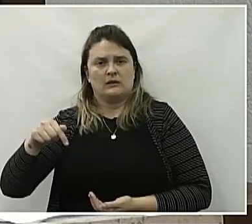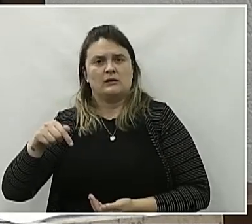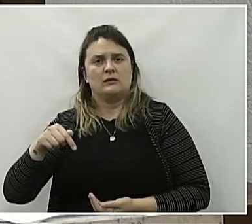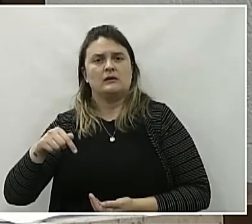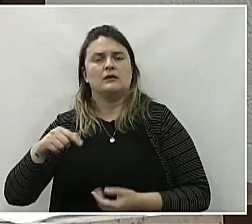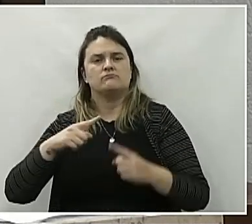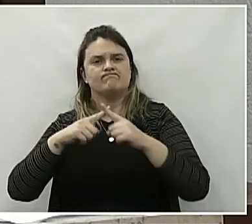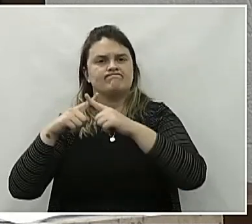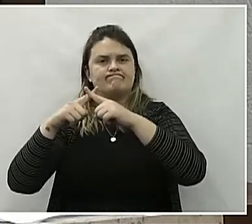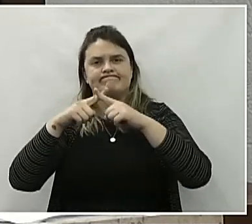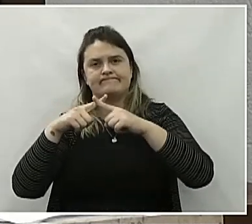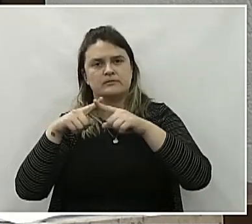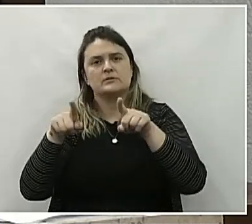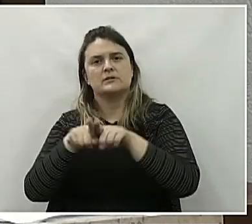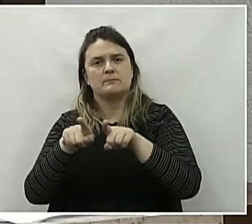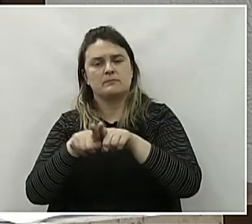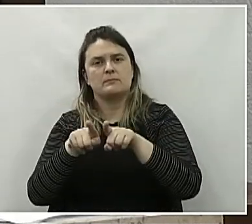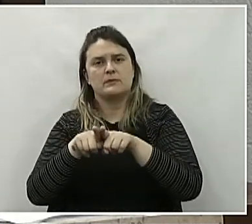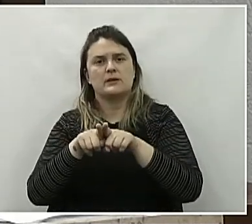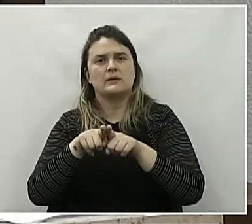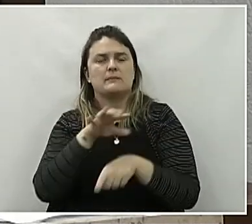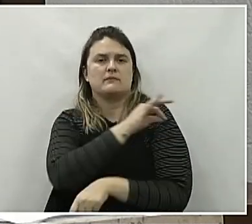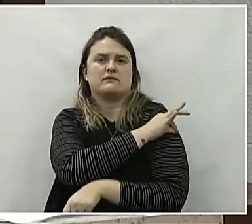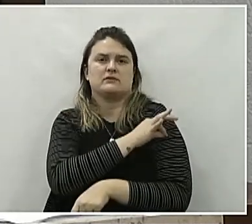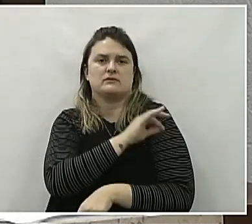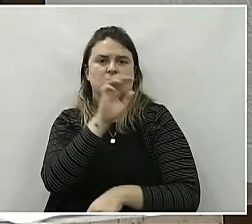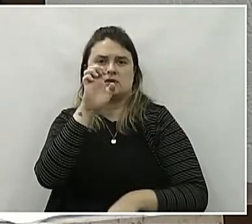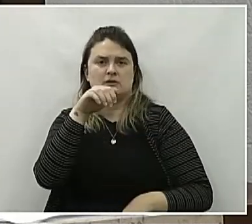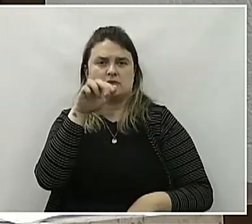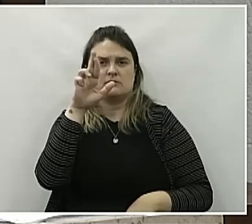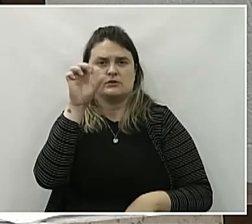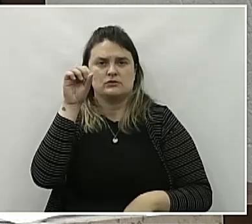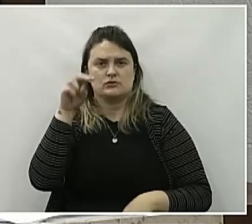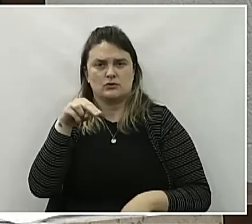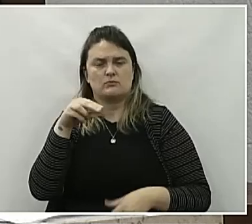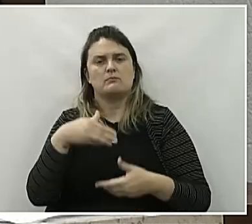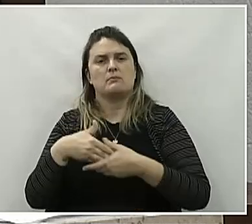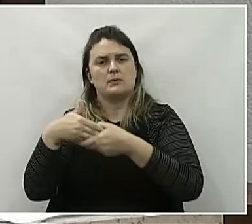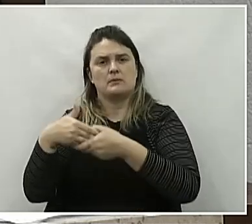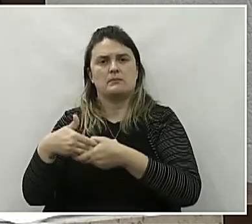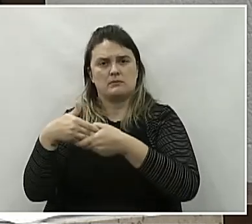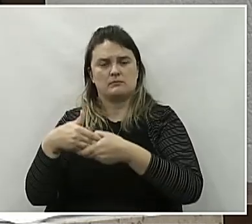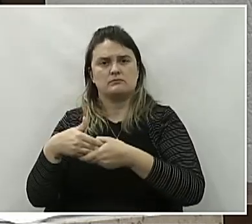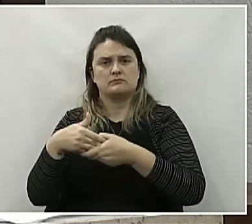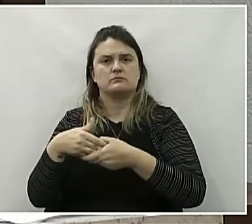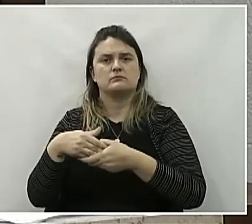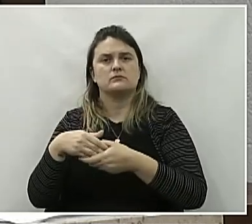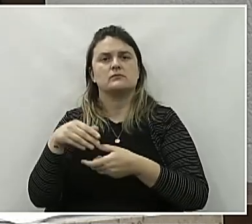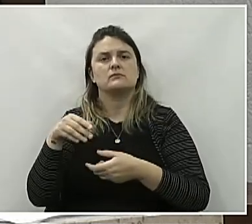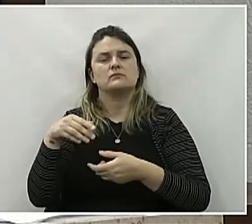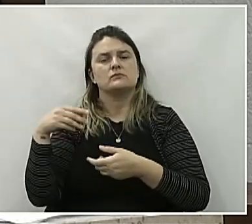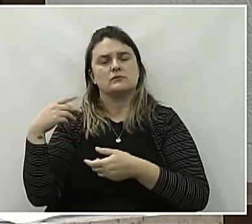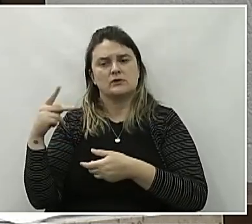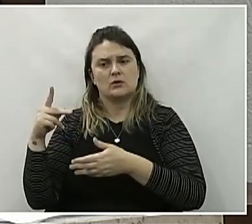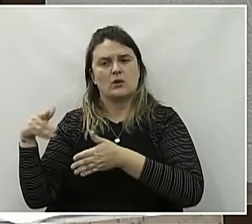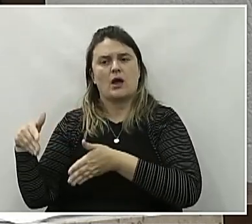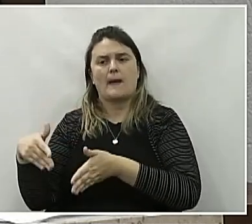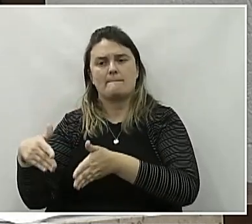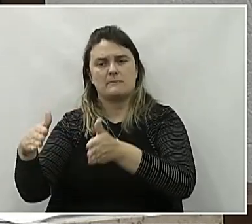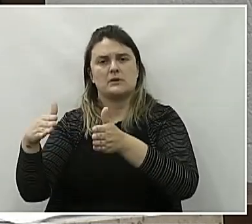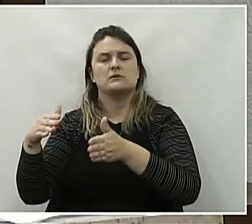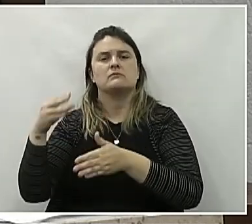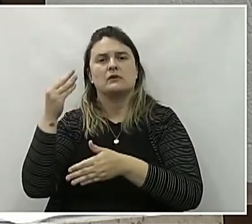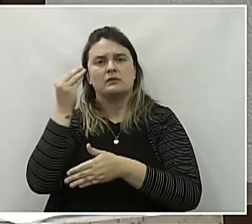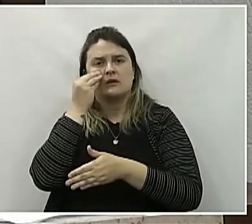que disputou também a eleição para a Prefeitura, o Emerson. Fica aqui meus parabéns pela essa trajetória aí